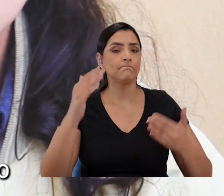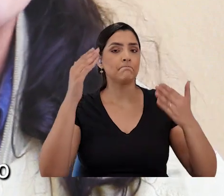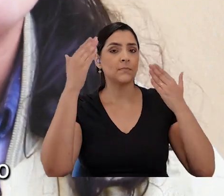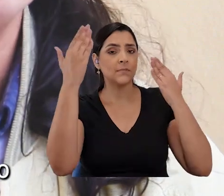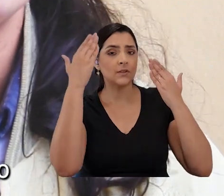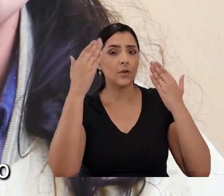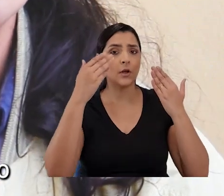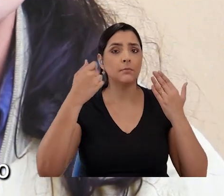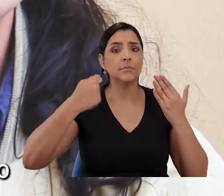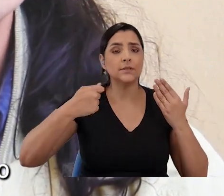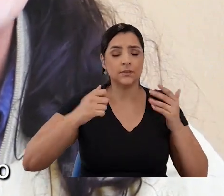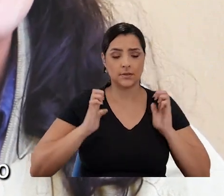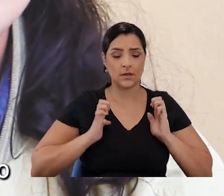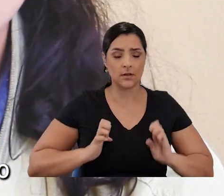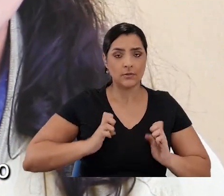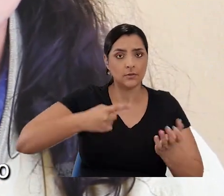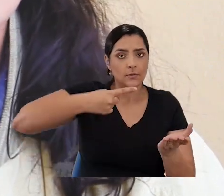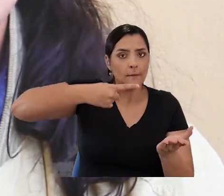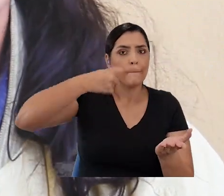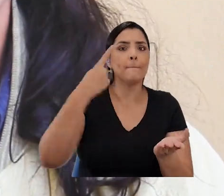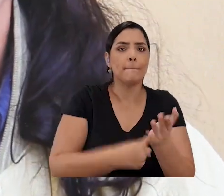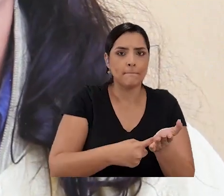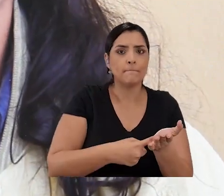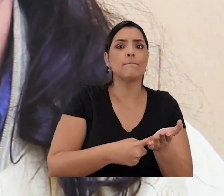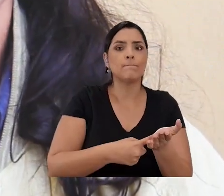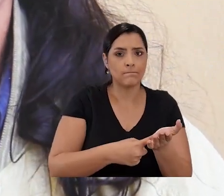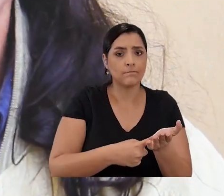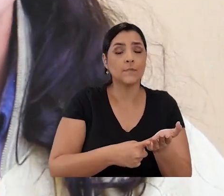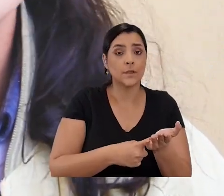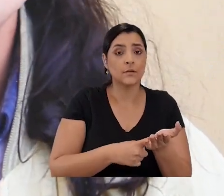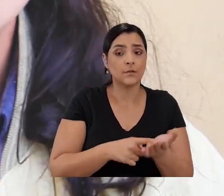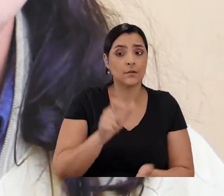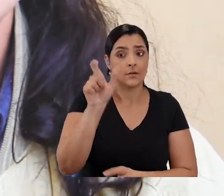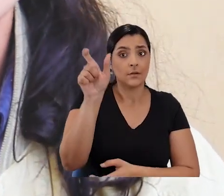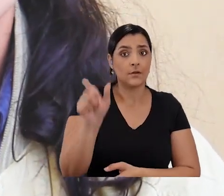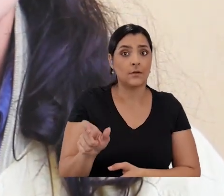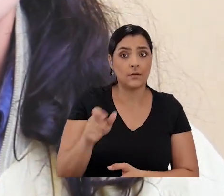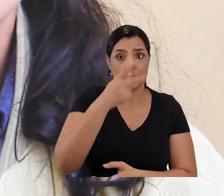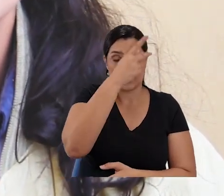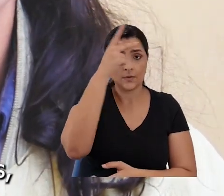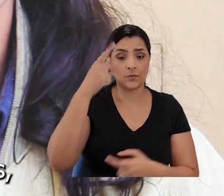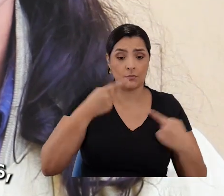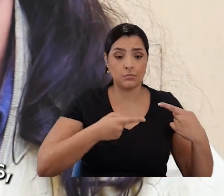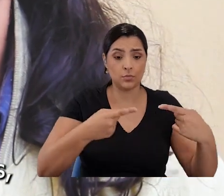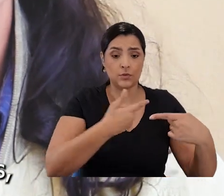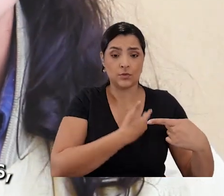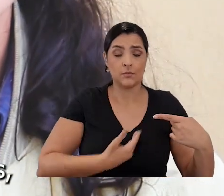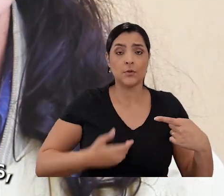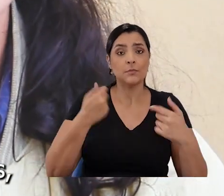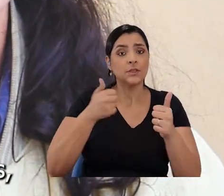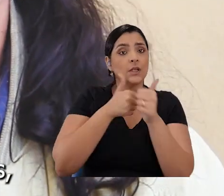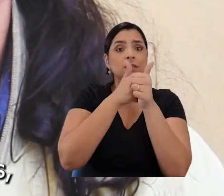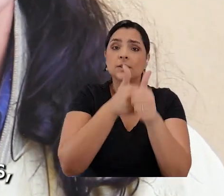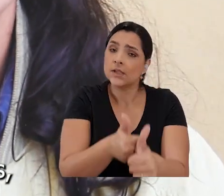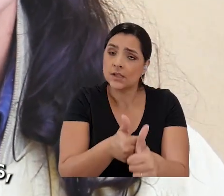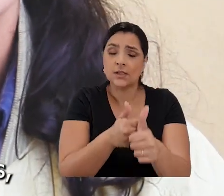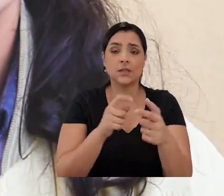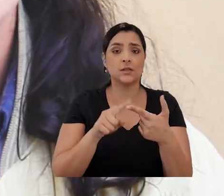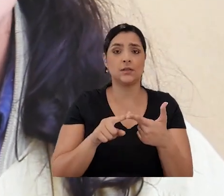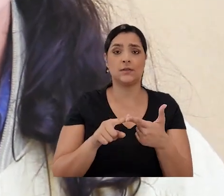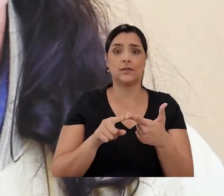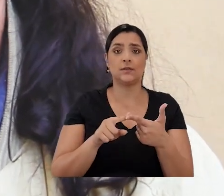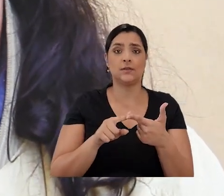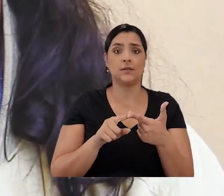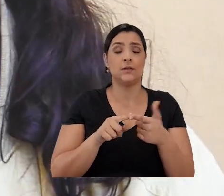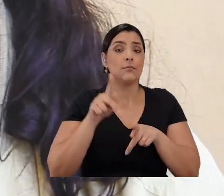O psicólogo tem um compromisso ético em garantir que políticas públicas sejam seguidas,